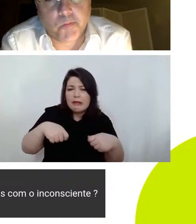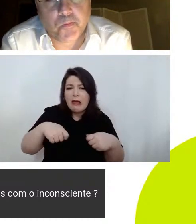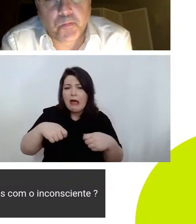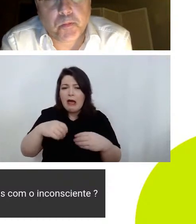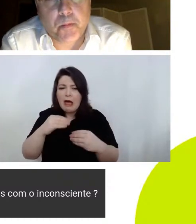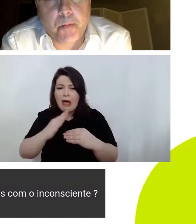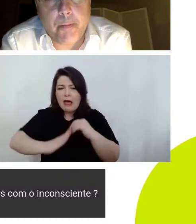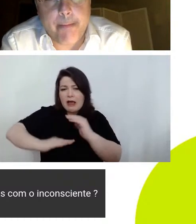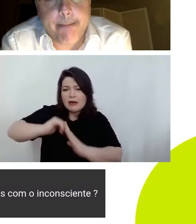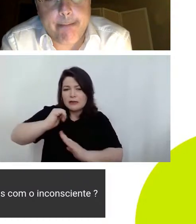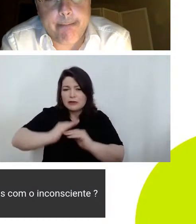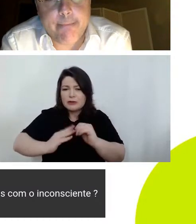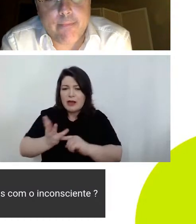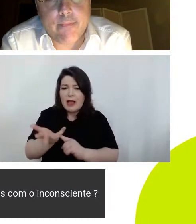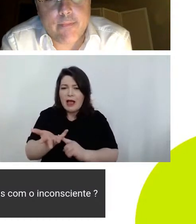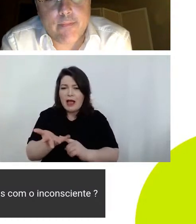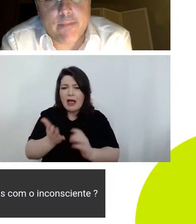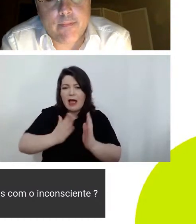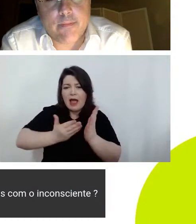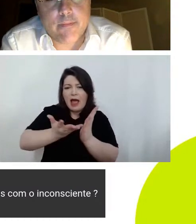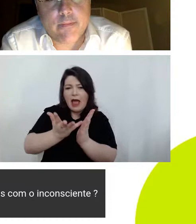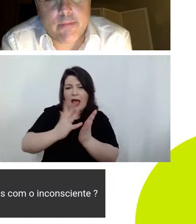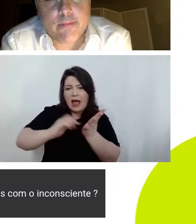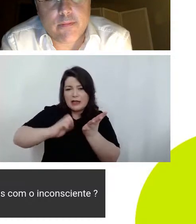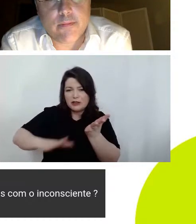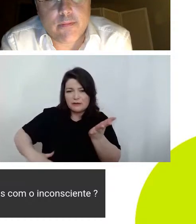compulsivas com o inconsciente